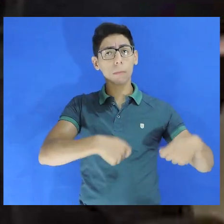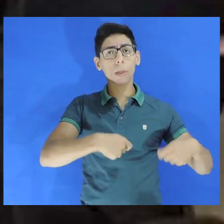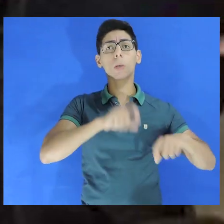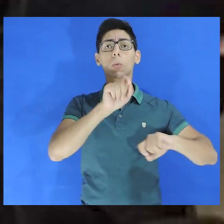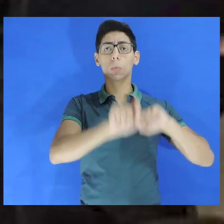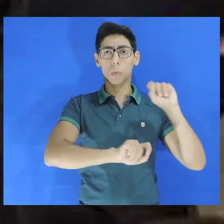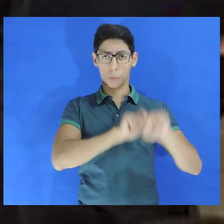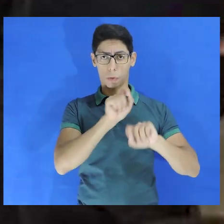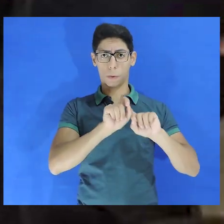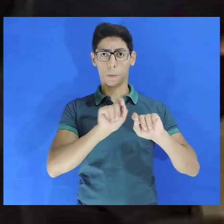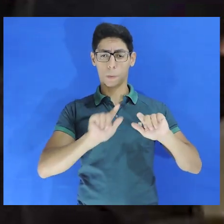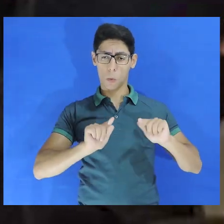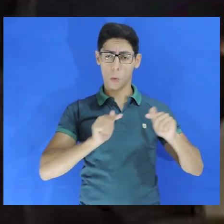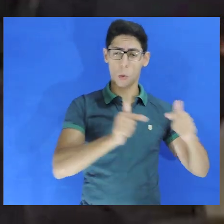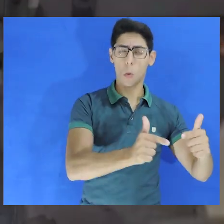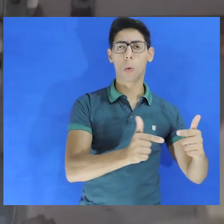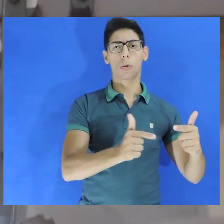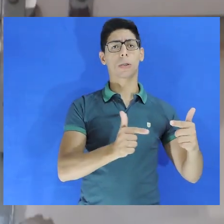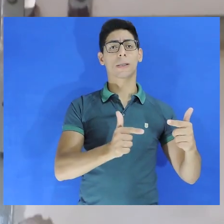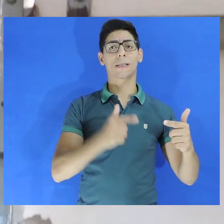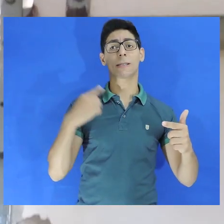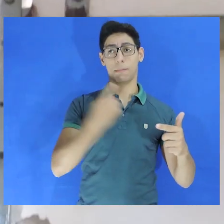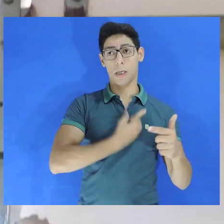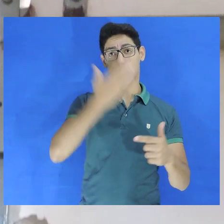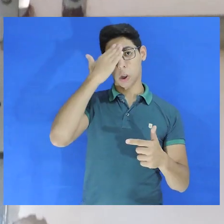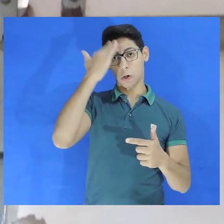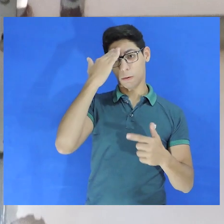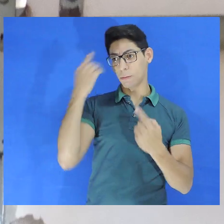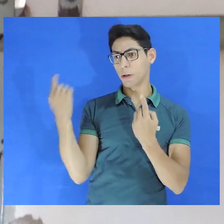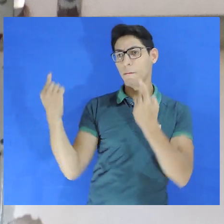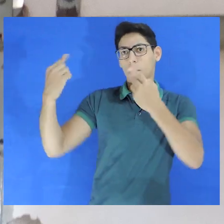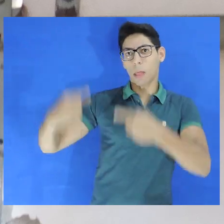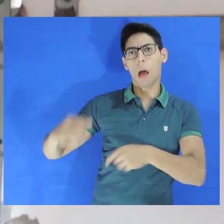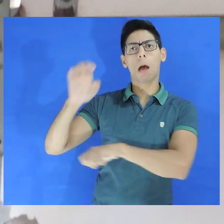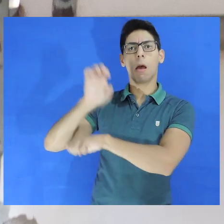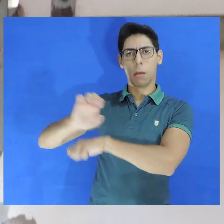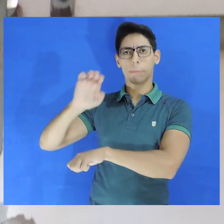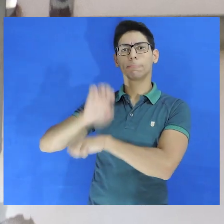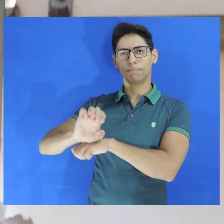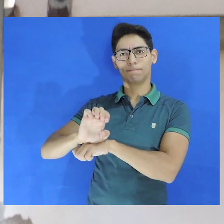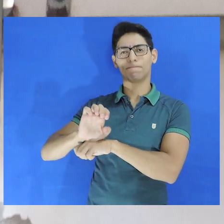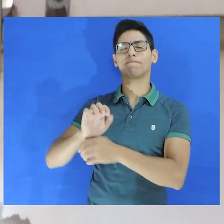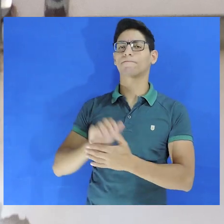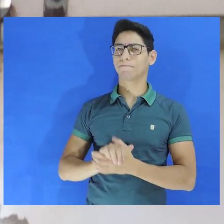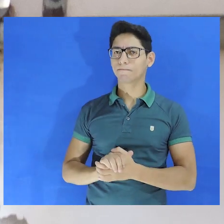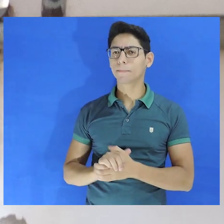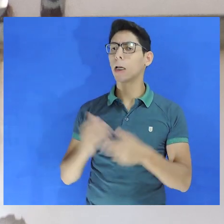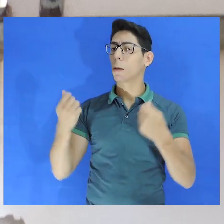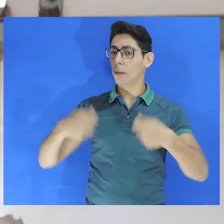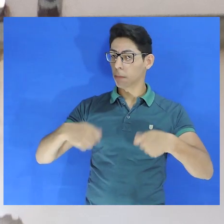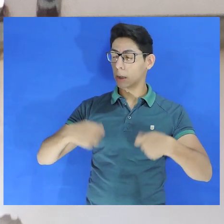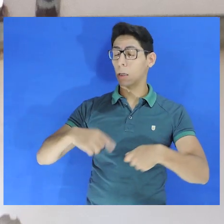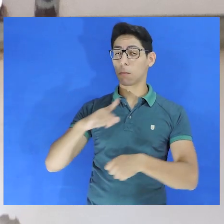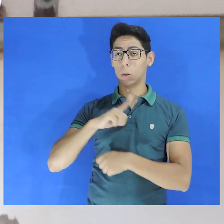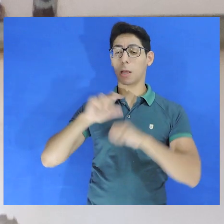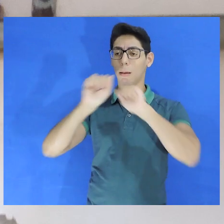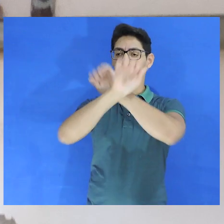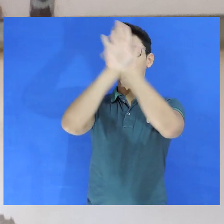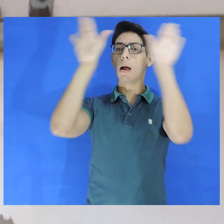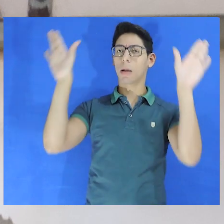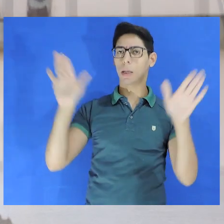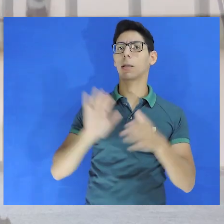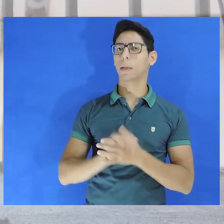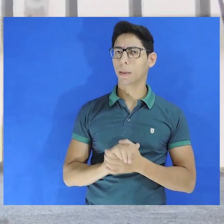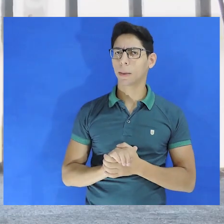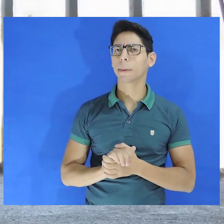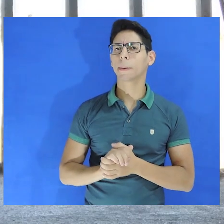É preciso, então, no combate à tortura, saber que nós vamos enfrentar o Estado, de modo que é preciso ter clareza do que se vai